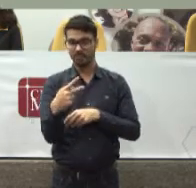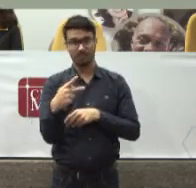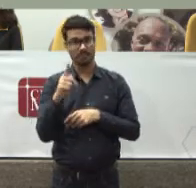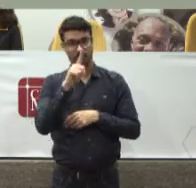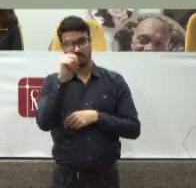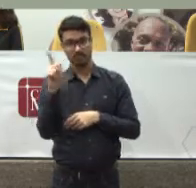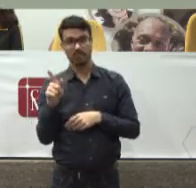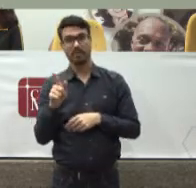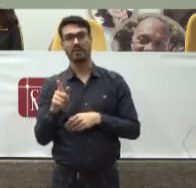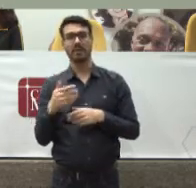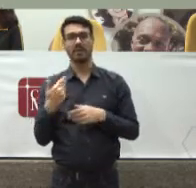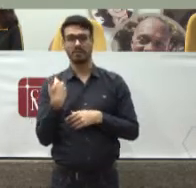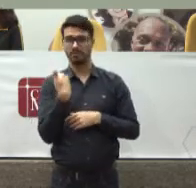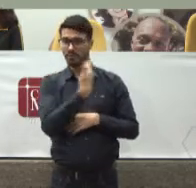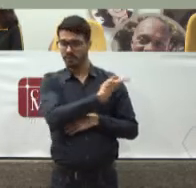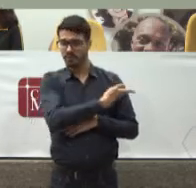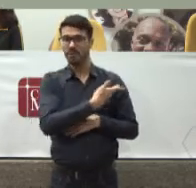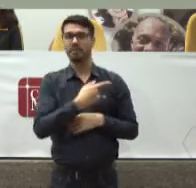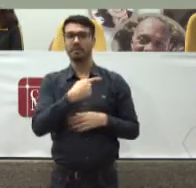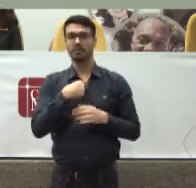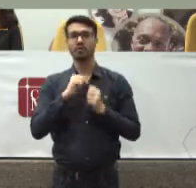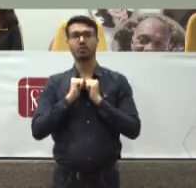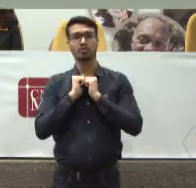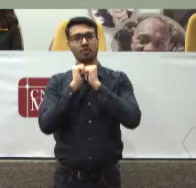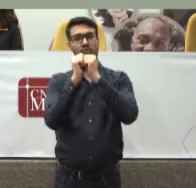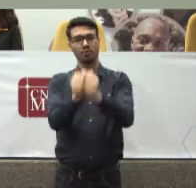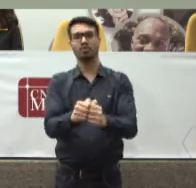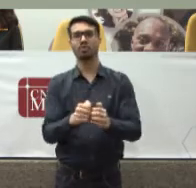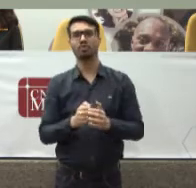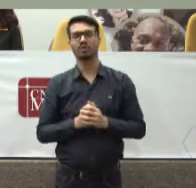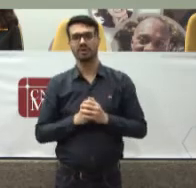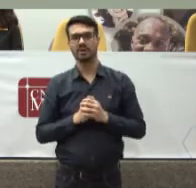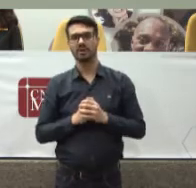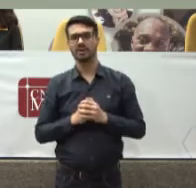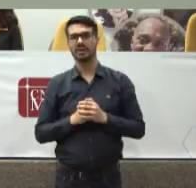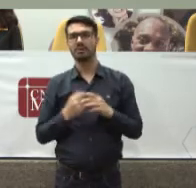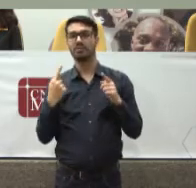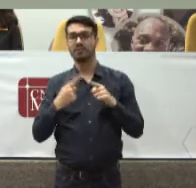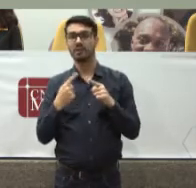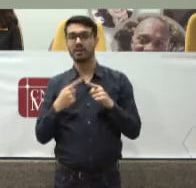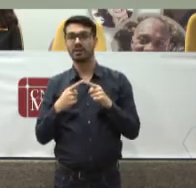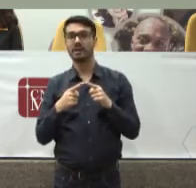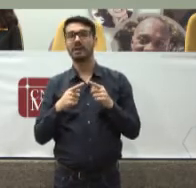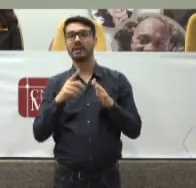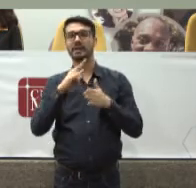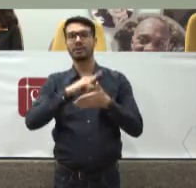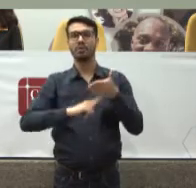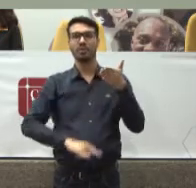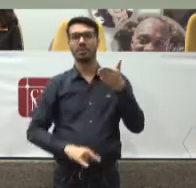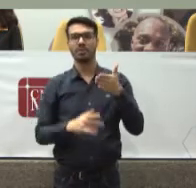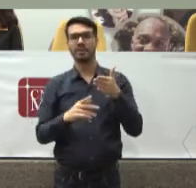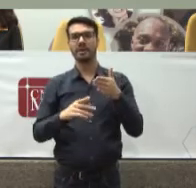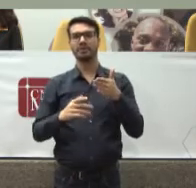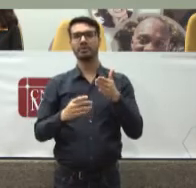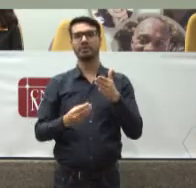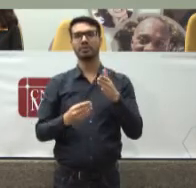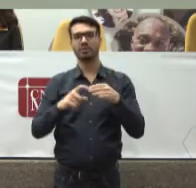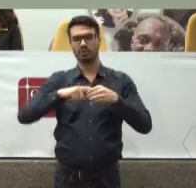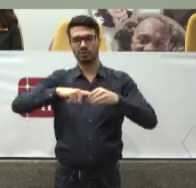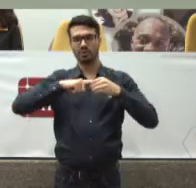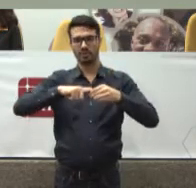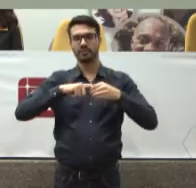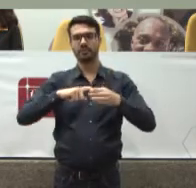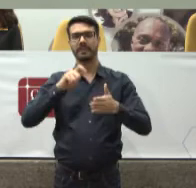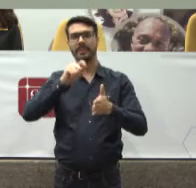Arthur Inês Vem se juntar A nós Por que? Neste termo De cooperação Que será assinado Pelo presidente Do